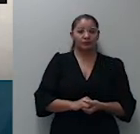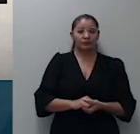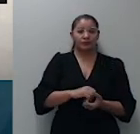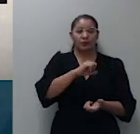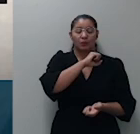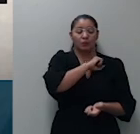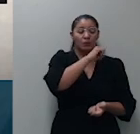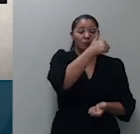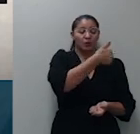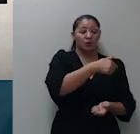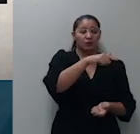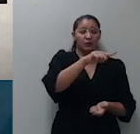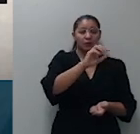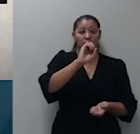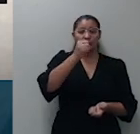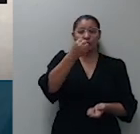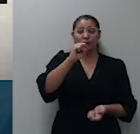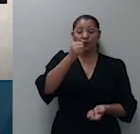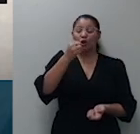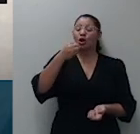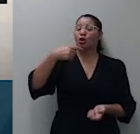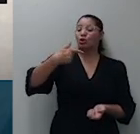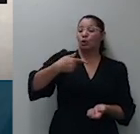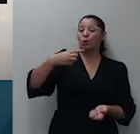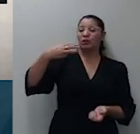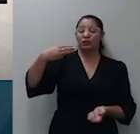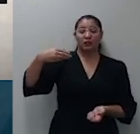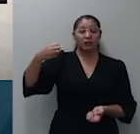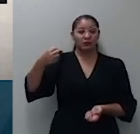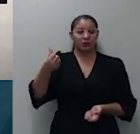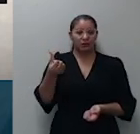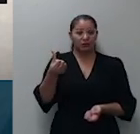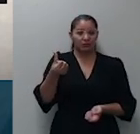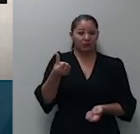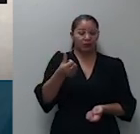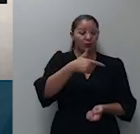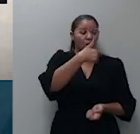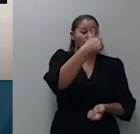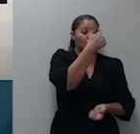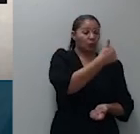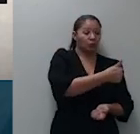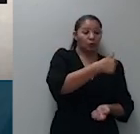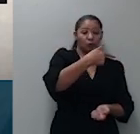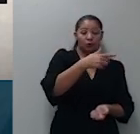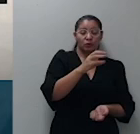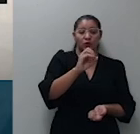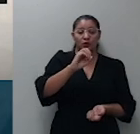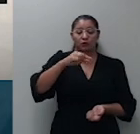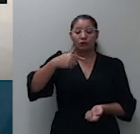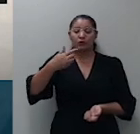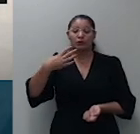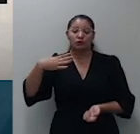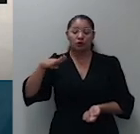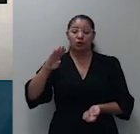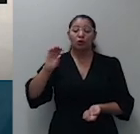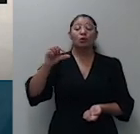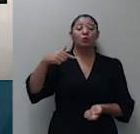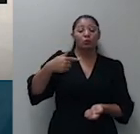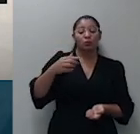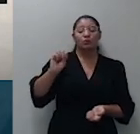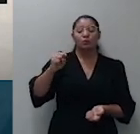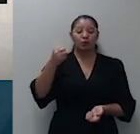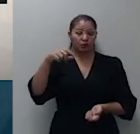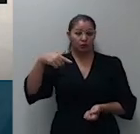.236, a Respe 1.224.283, a Respe 1